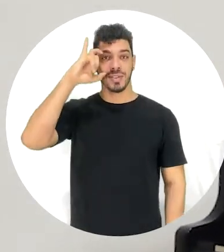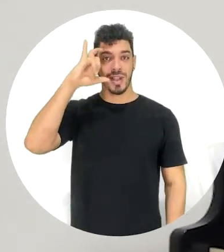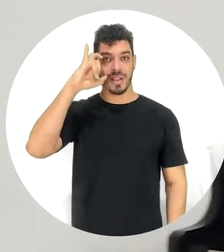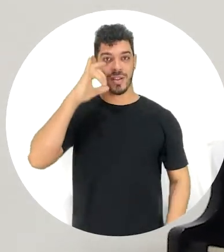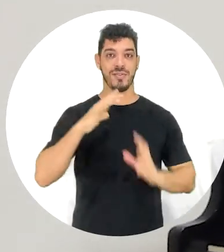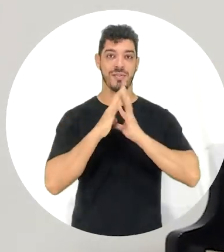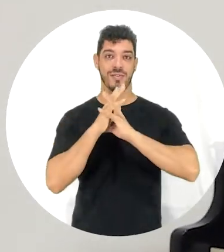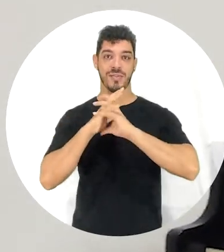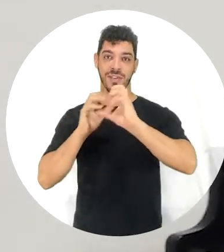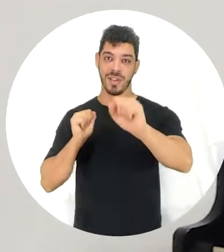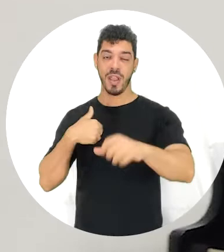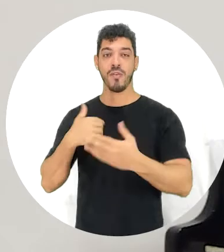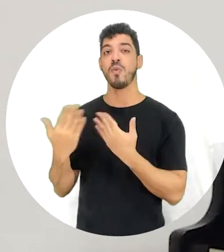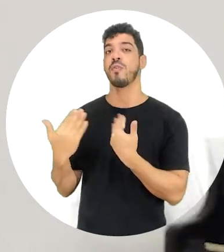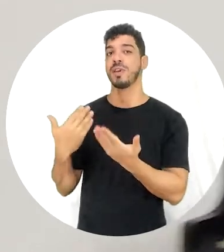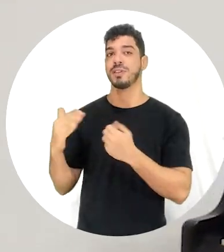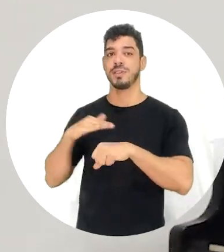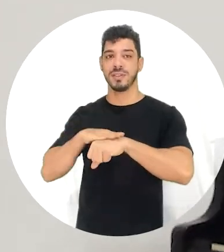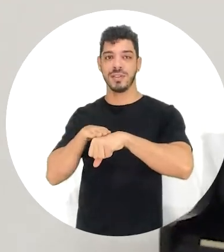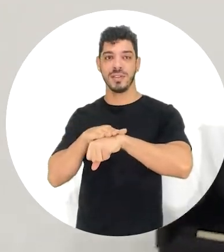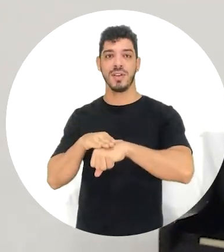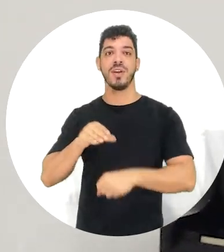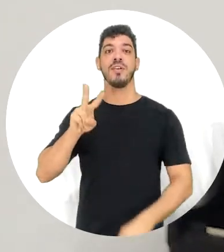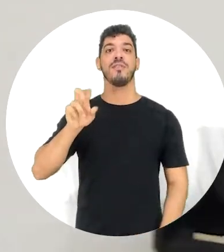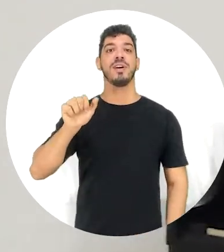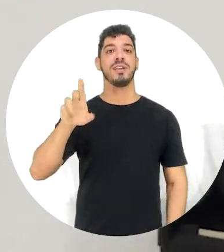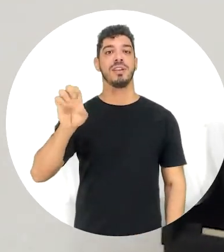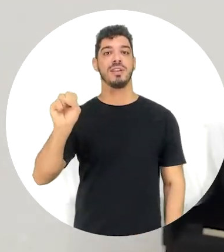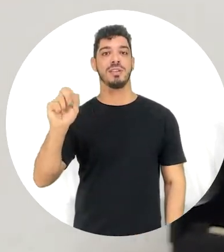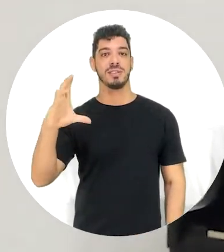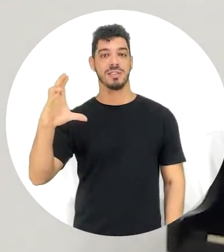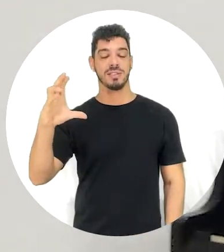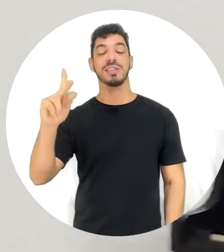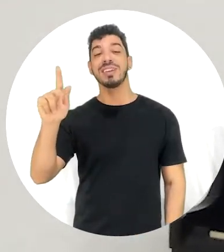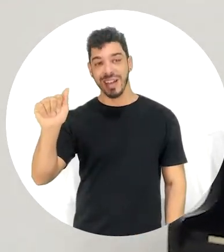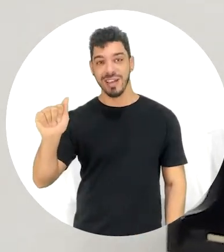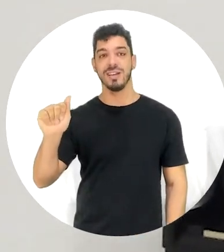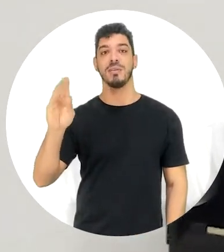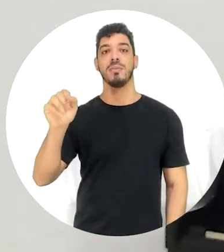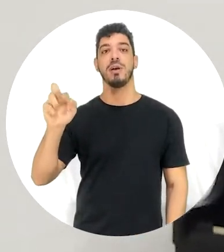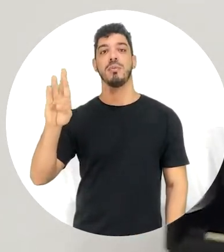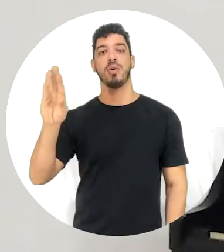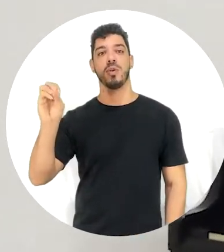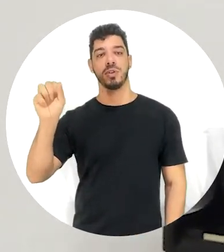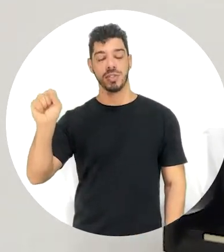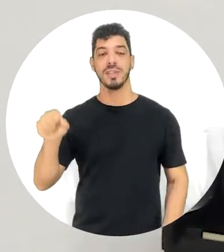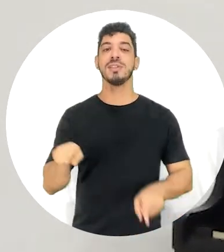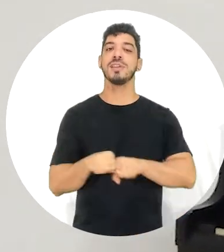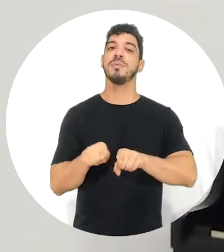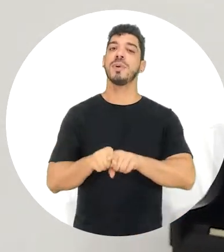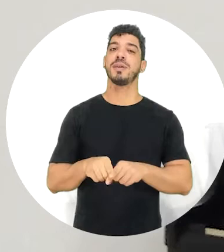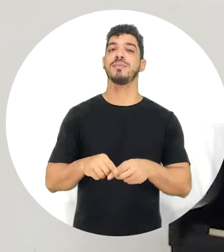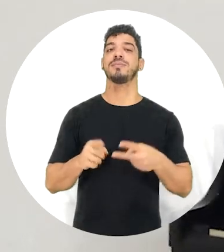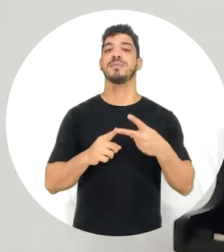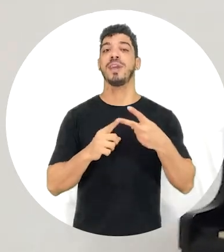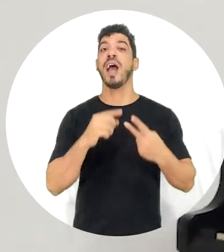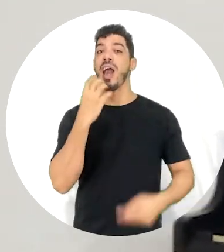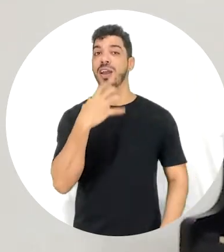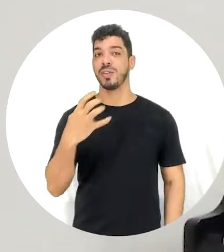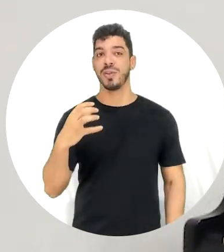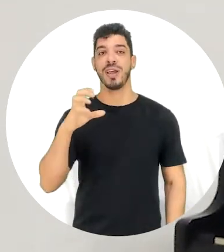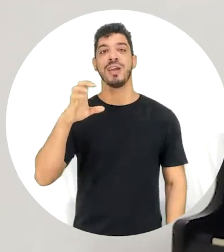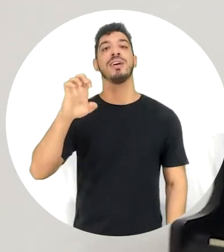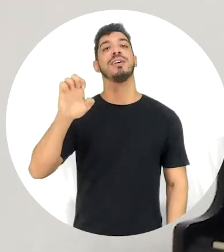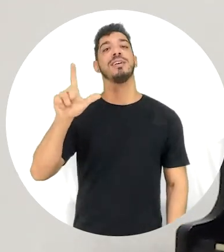com Valesca Barbosa, escritora, e também com a cantora Elaine Cristine. Ainda na sexta,